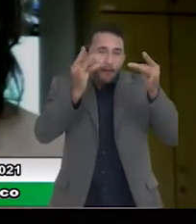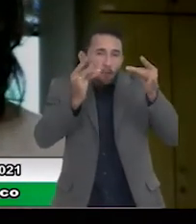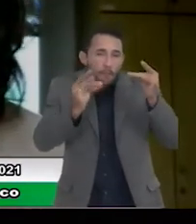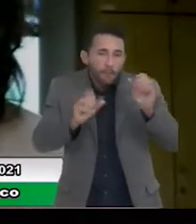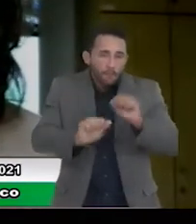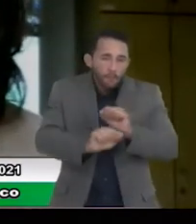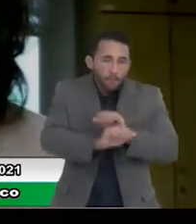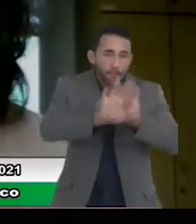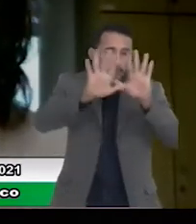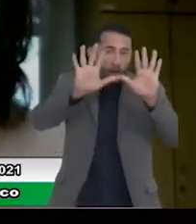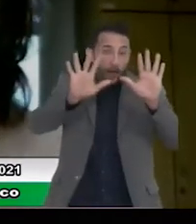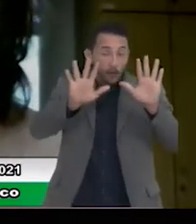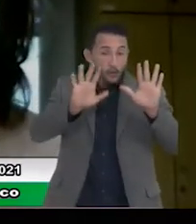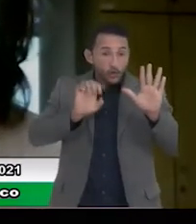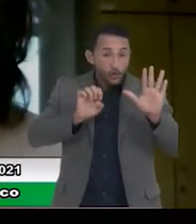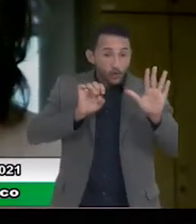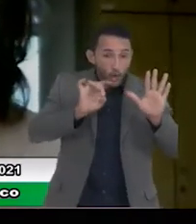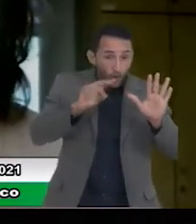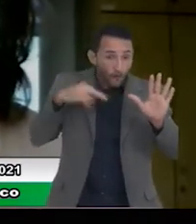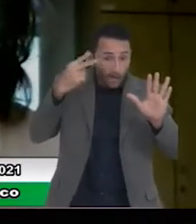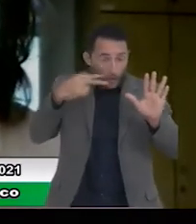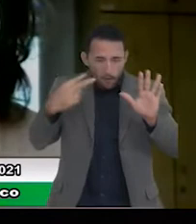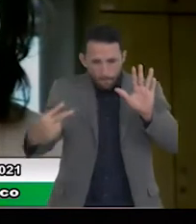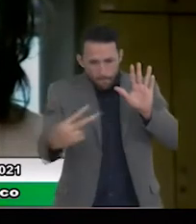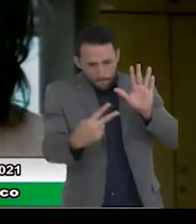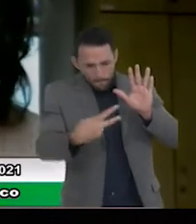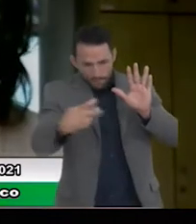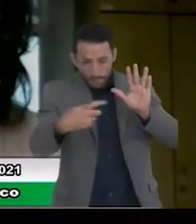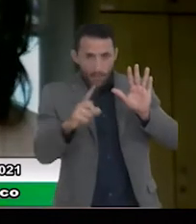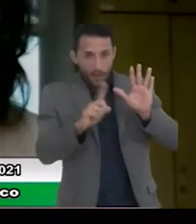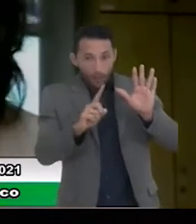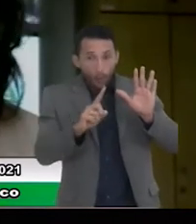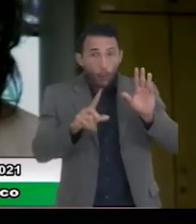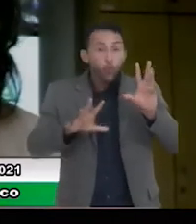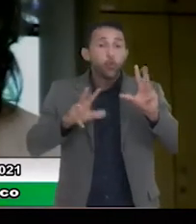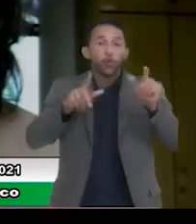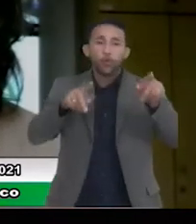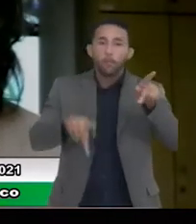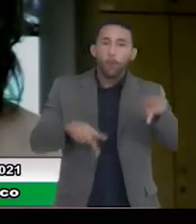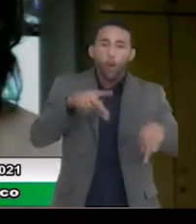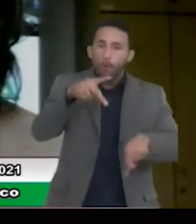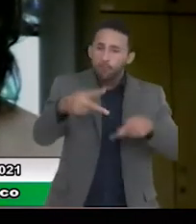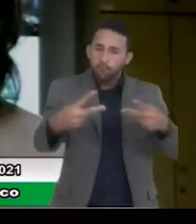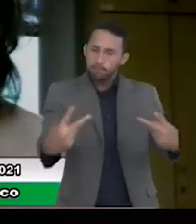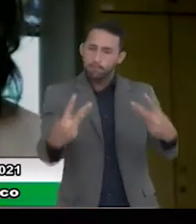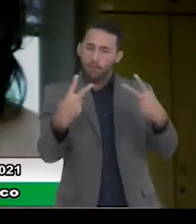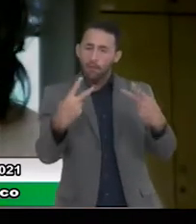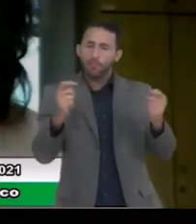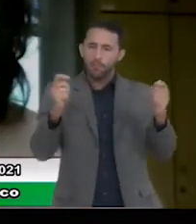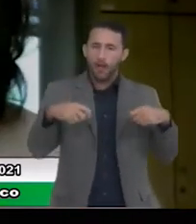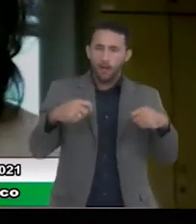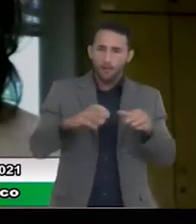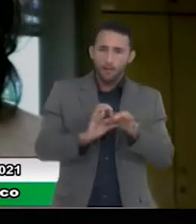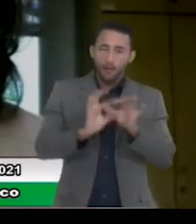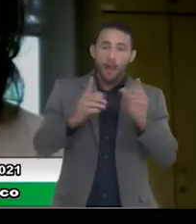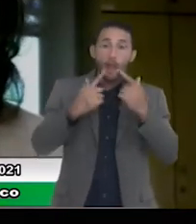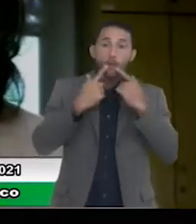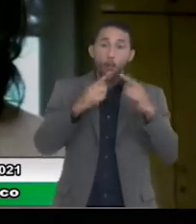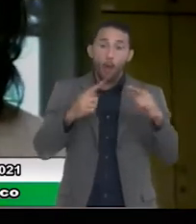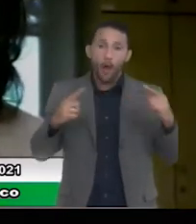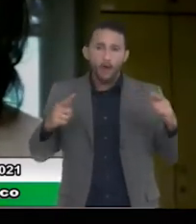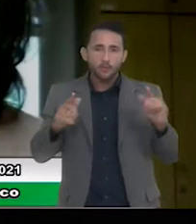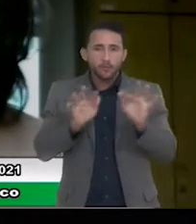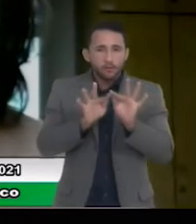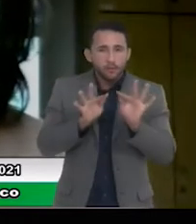só os vereadores, mas toda a população possa compreender. É um desafio a gente poder empoderar a população da linguagem orçamentária, das